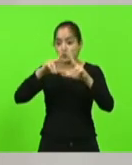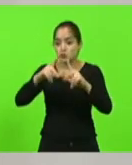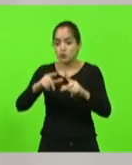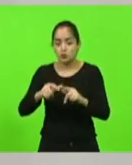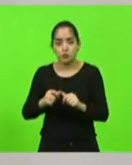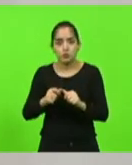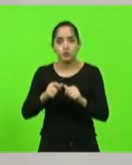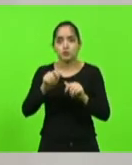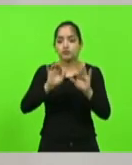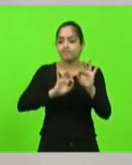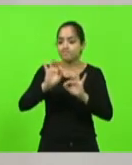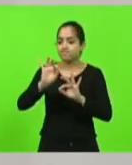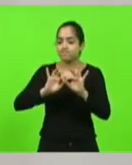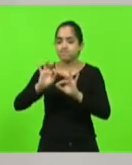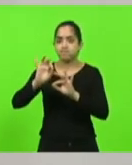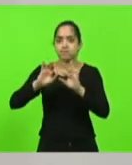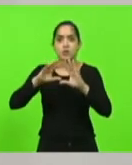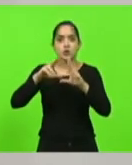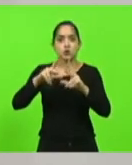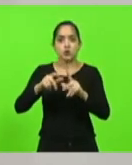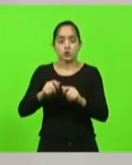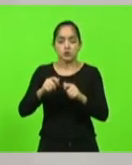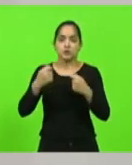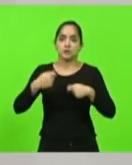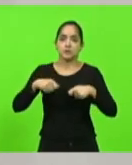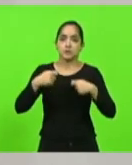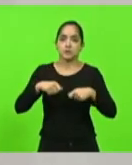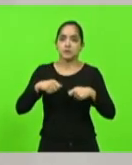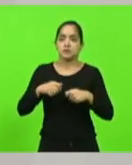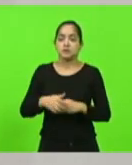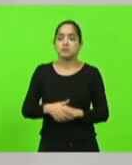reordenamento da rodovia da forma como ele está posta.